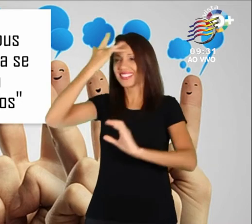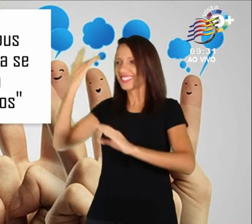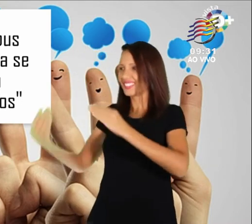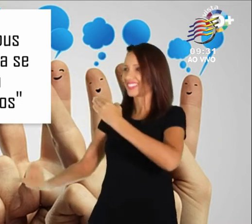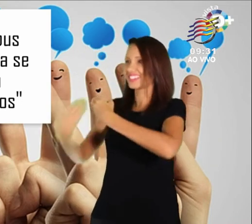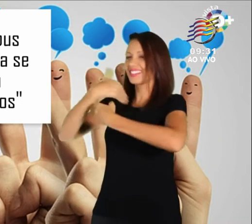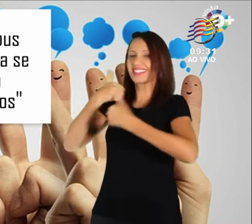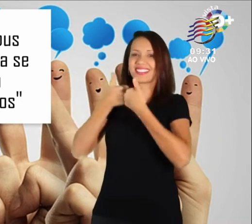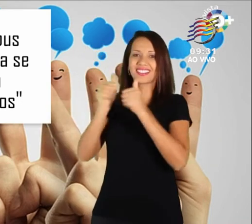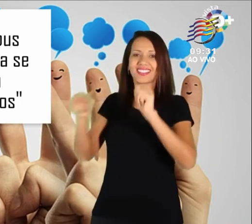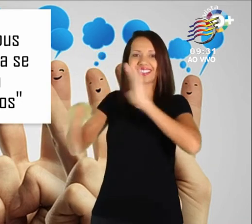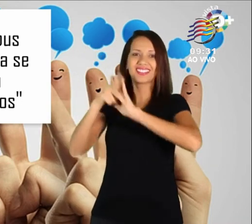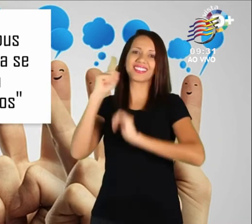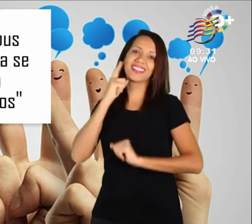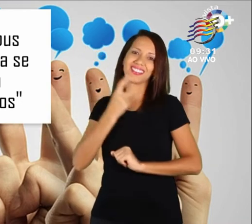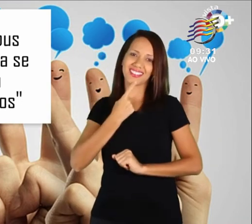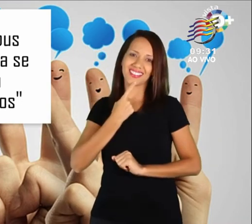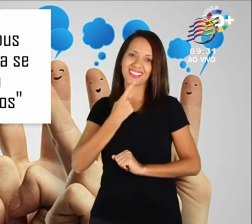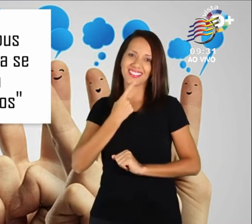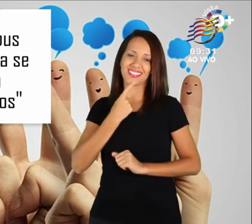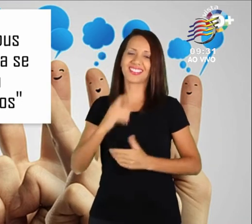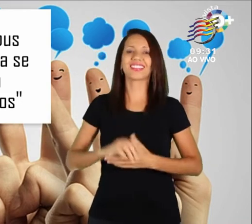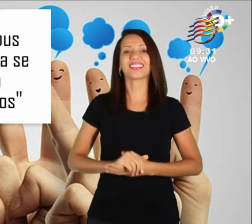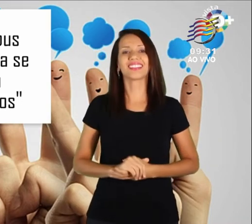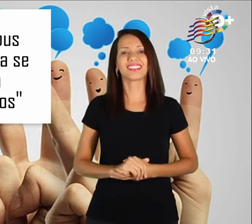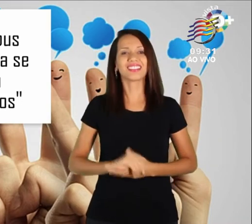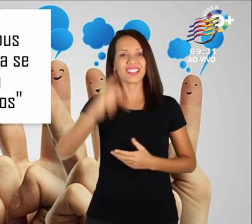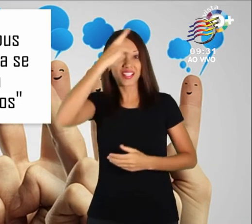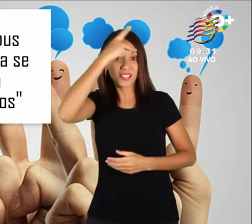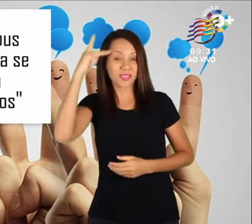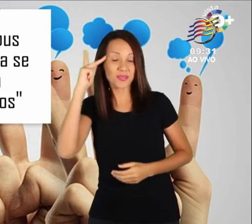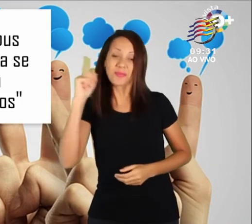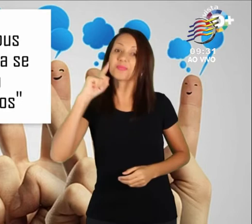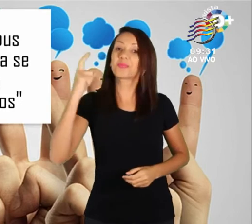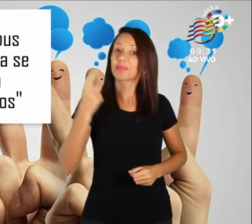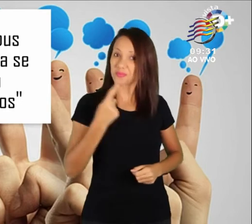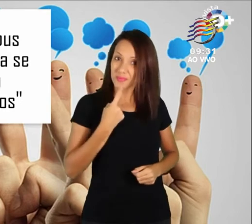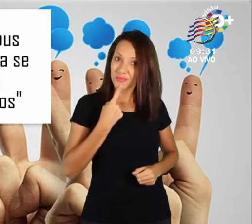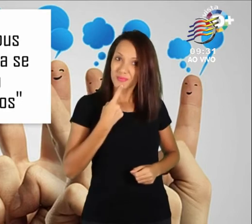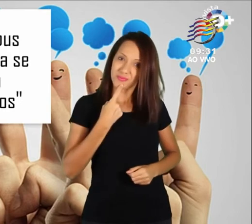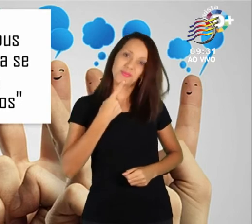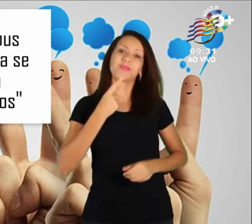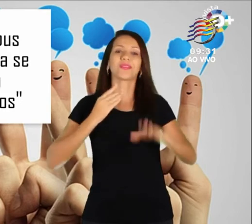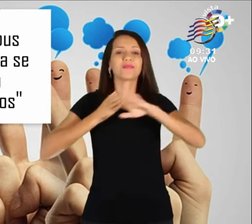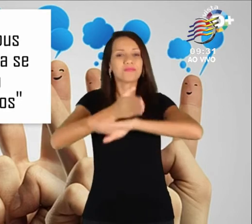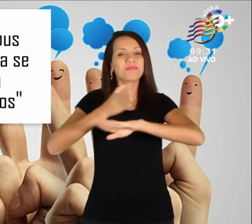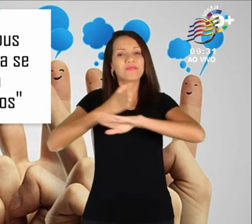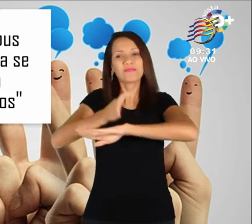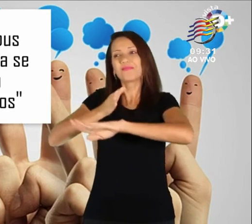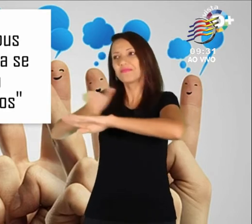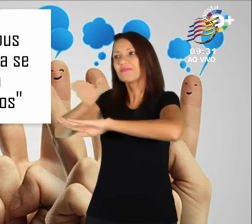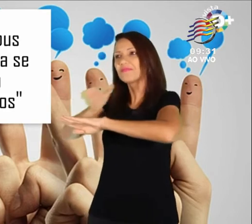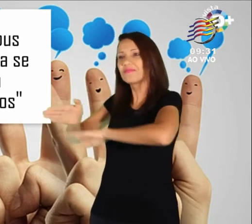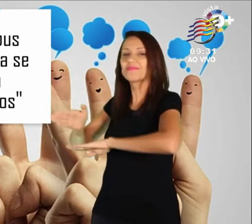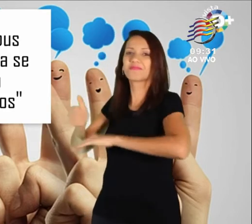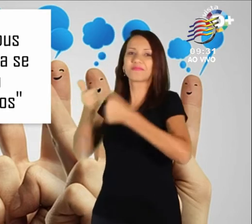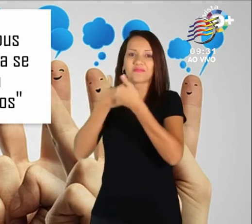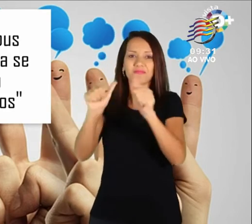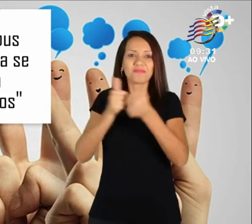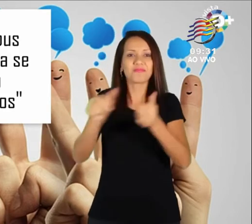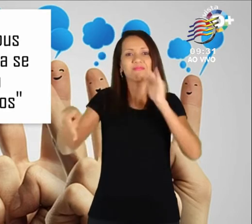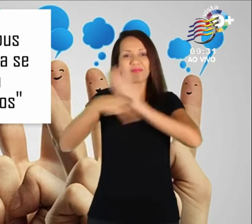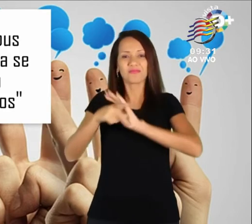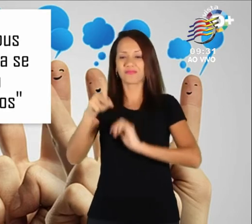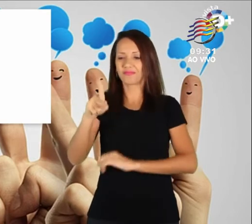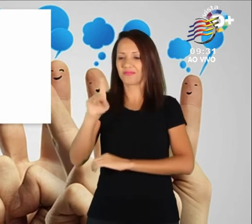surdos. As pessoas surdas que utilizam os transportes coletivos